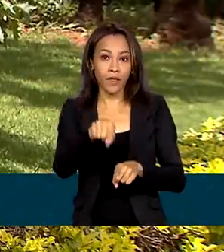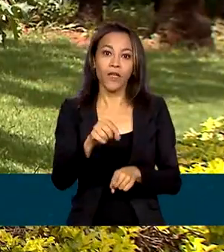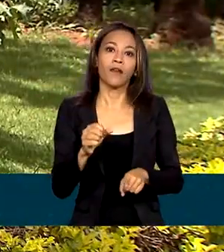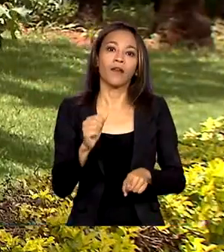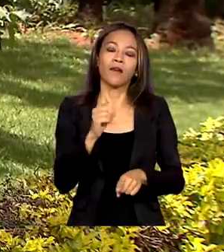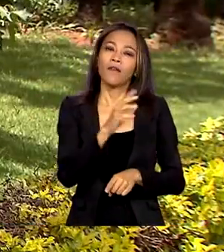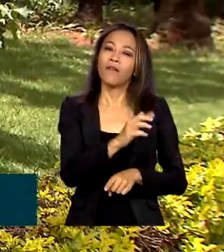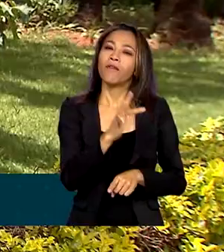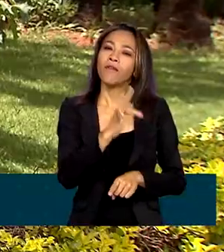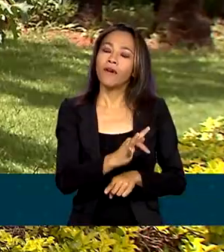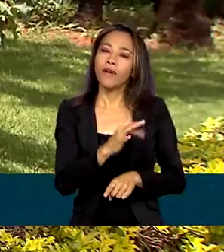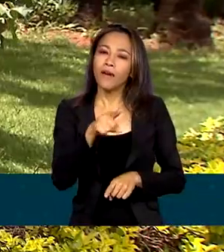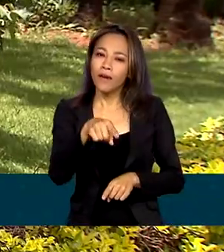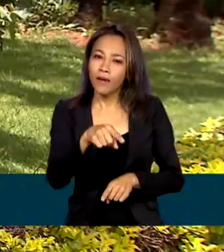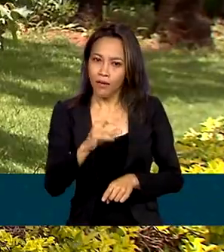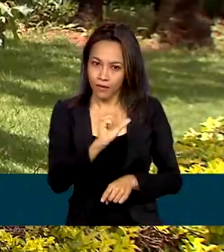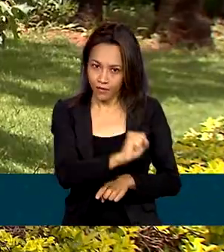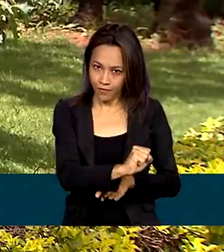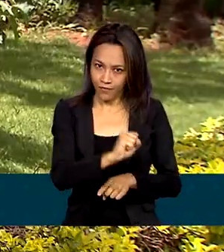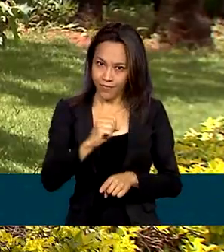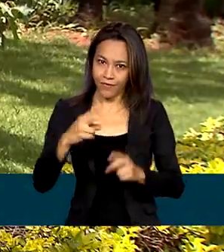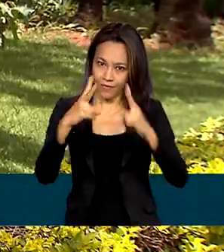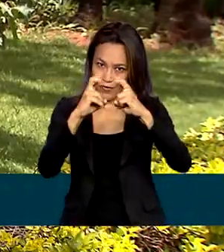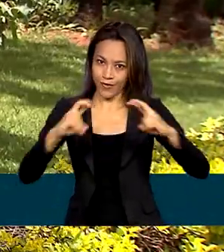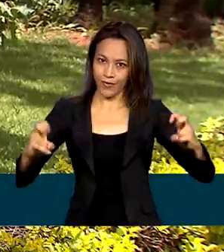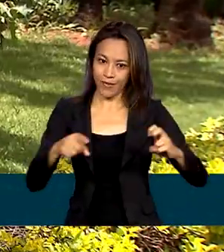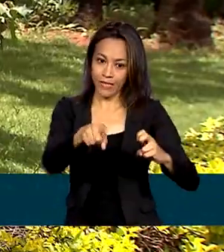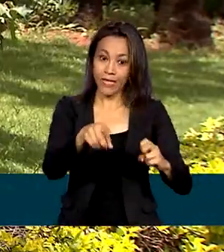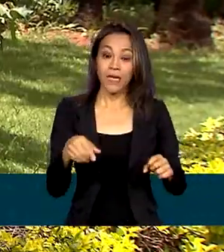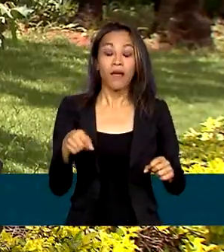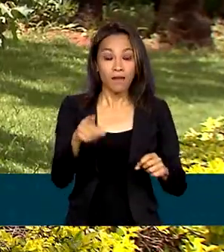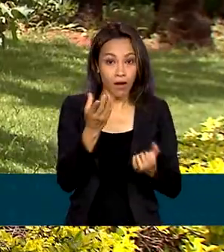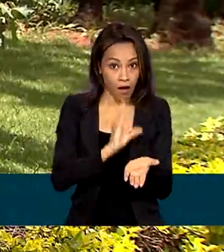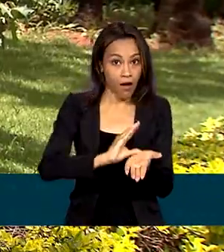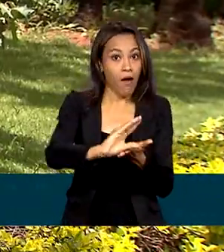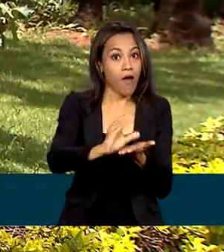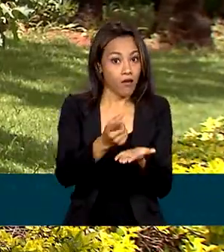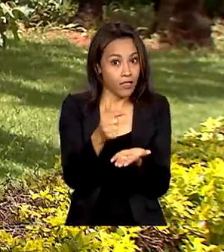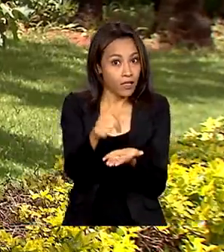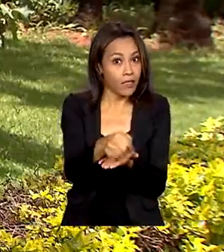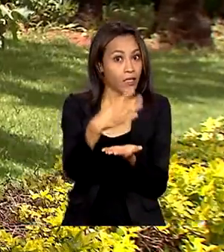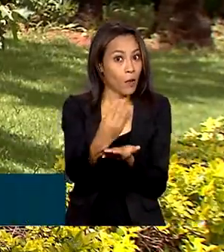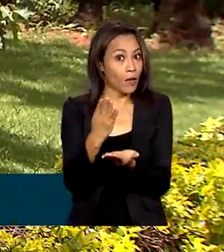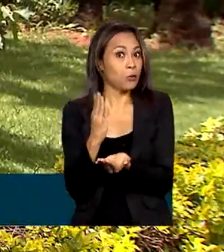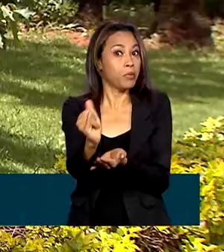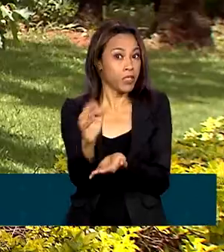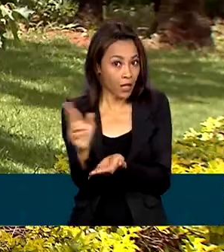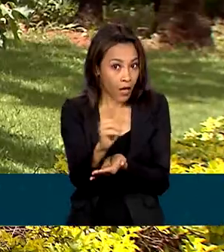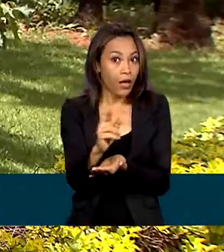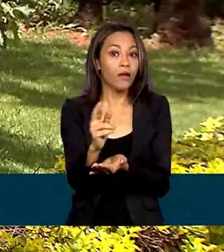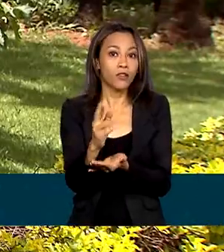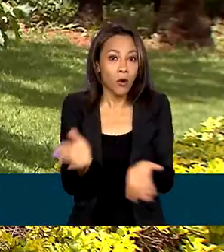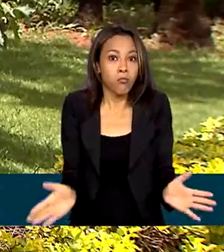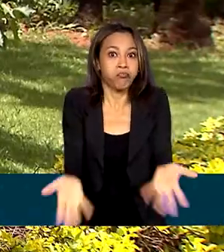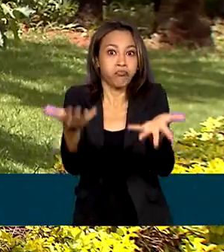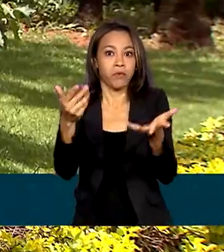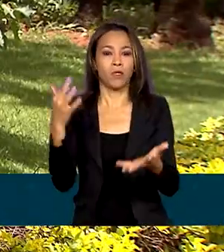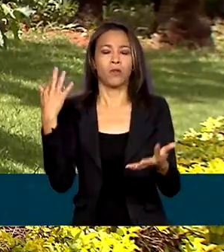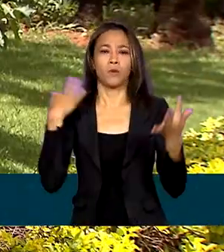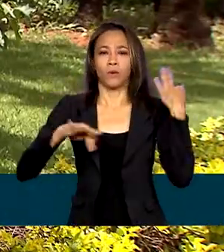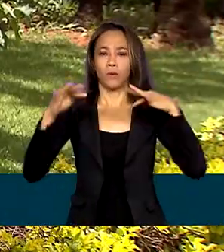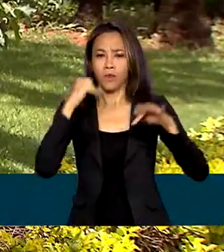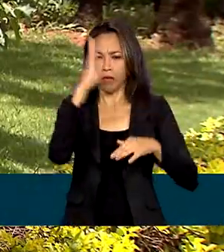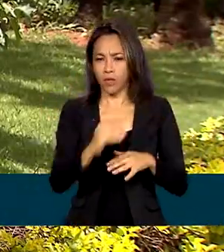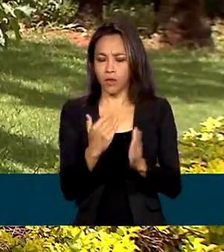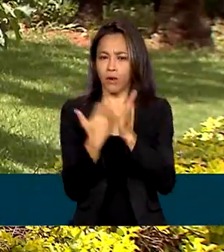eles devem injetar mais de 74 bilhões de reais no turismo brasileiro, um crescimento de quase 3